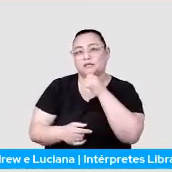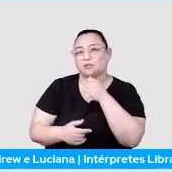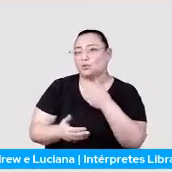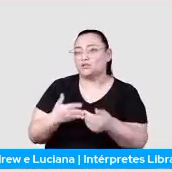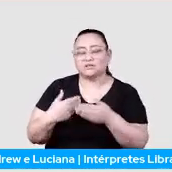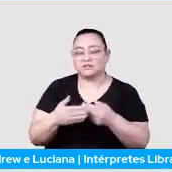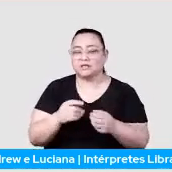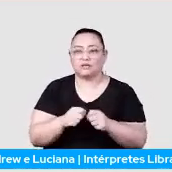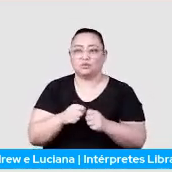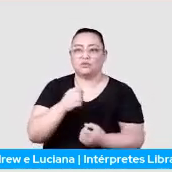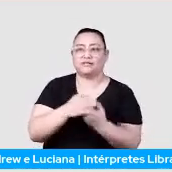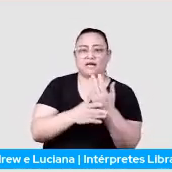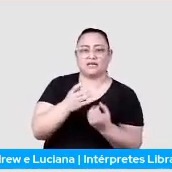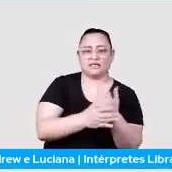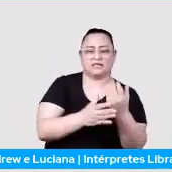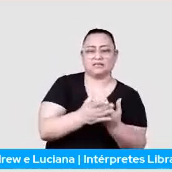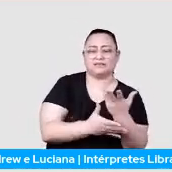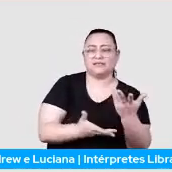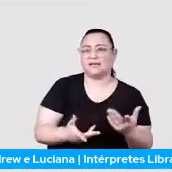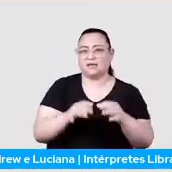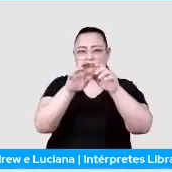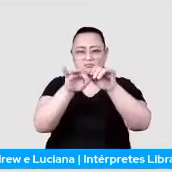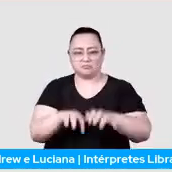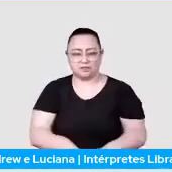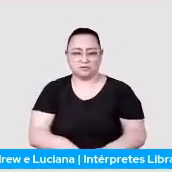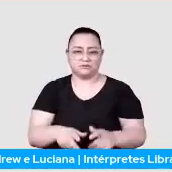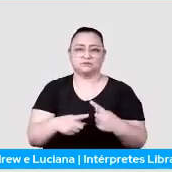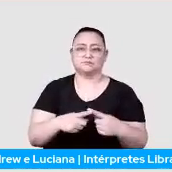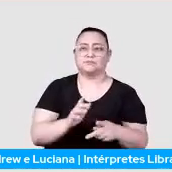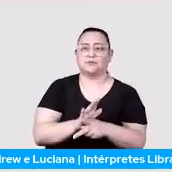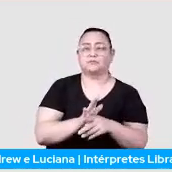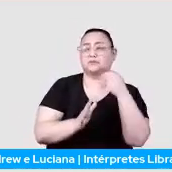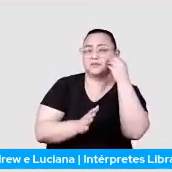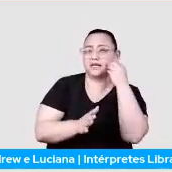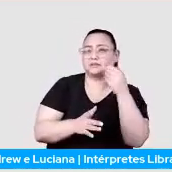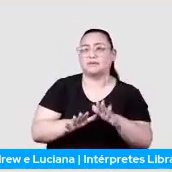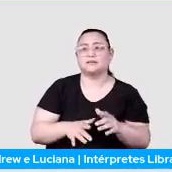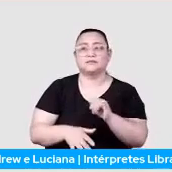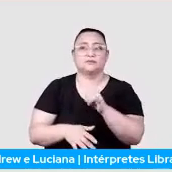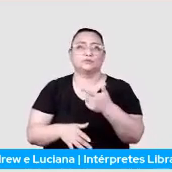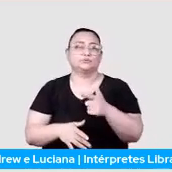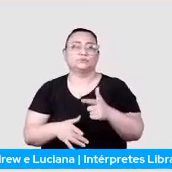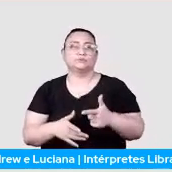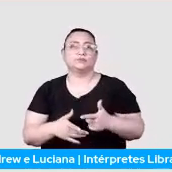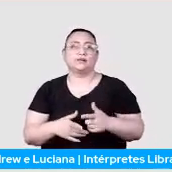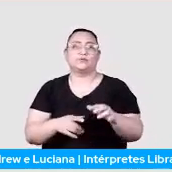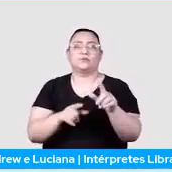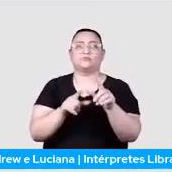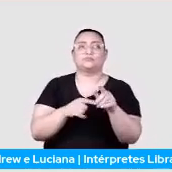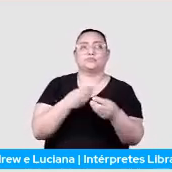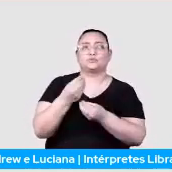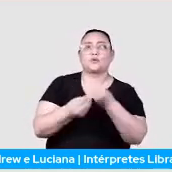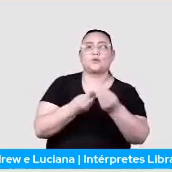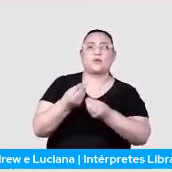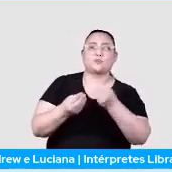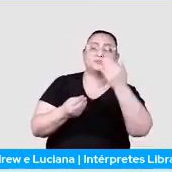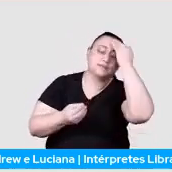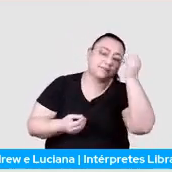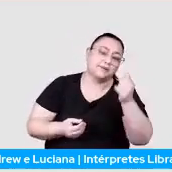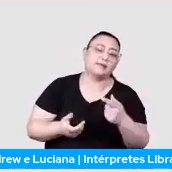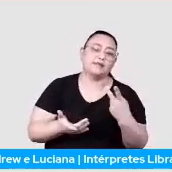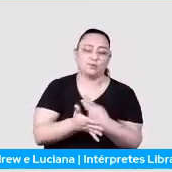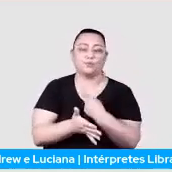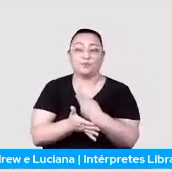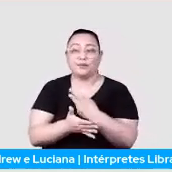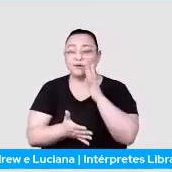Actions, desculpa. Não adianta nada eu criar suite de teste e você não tem um alert para isso. Você não tem uma forma de saber que o erro foi